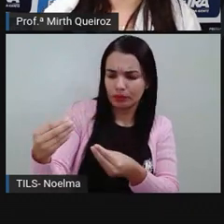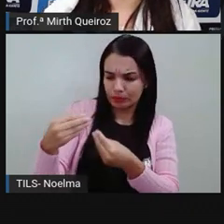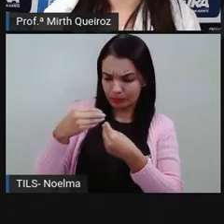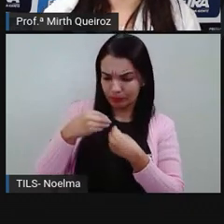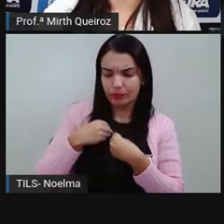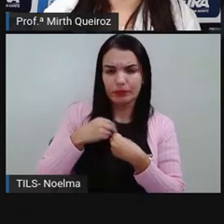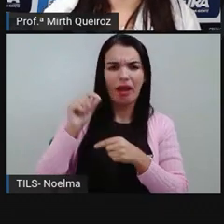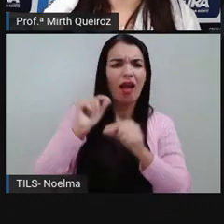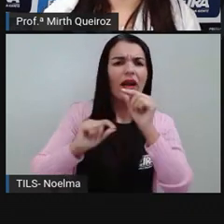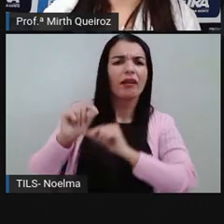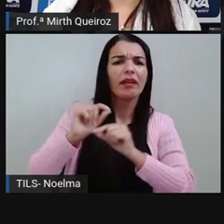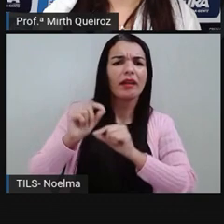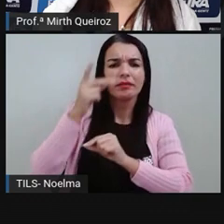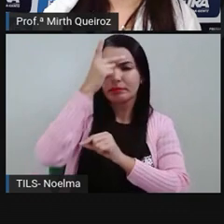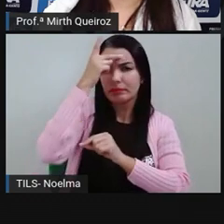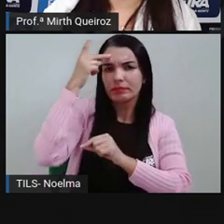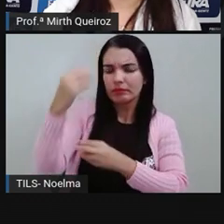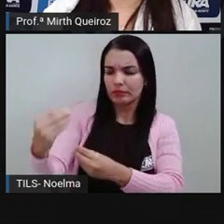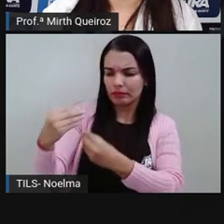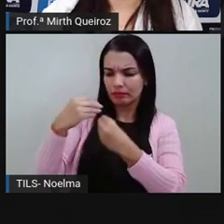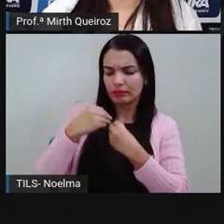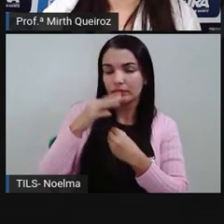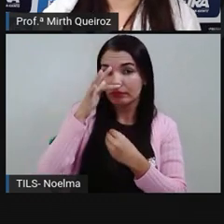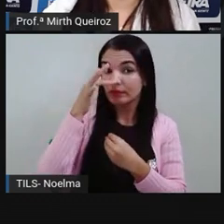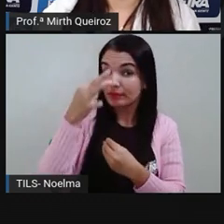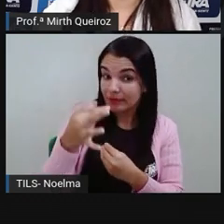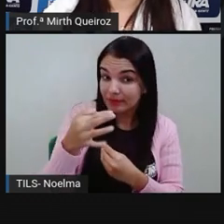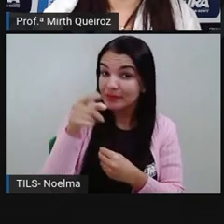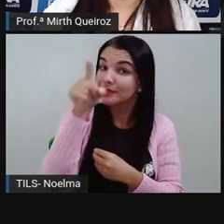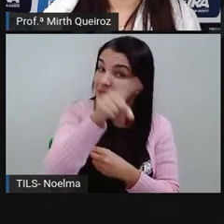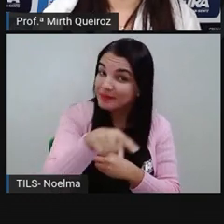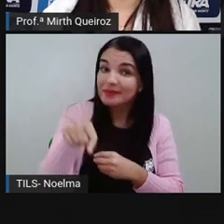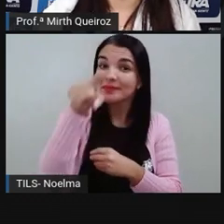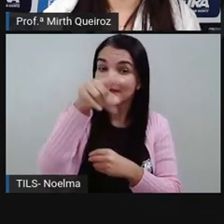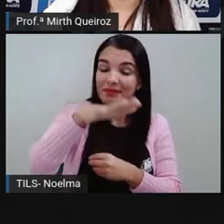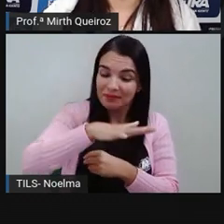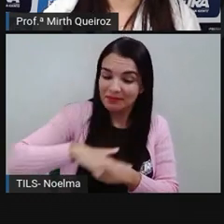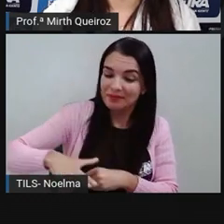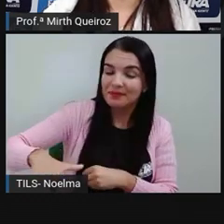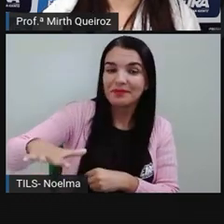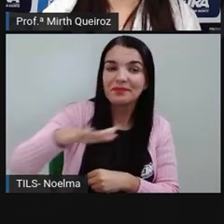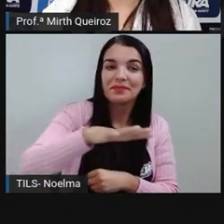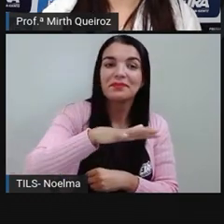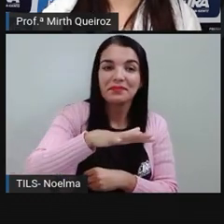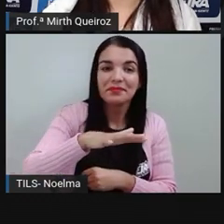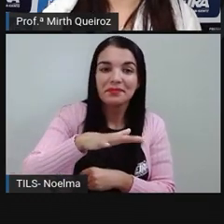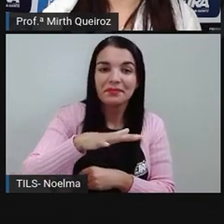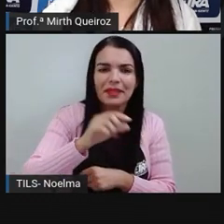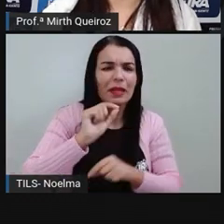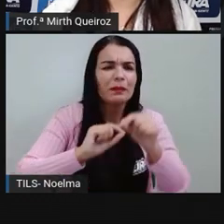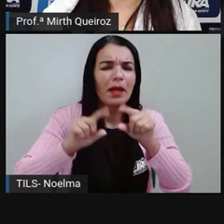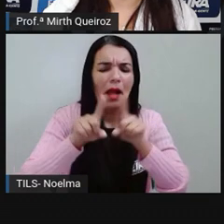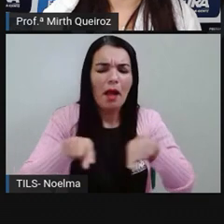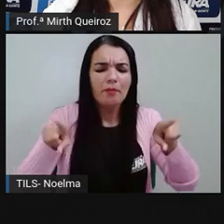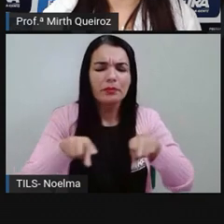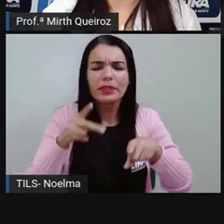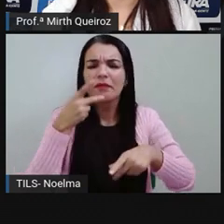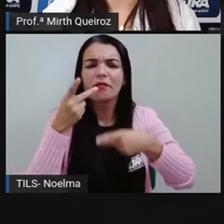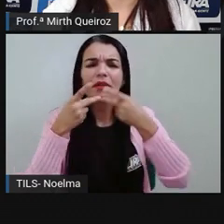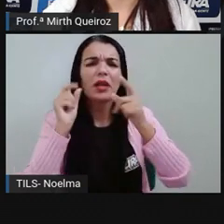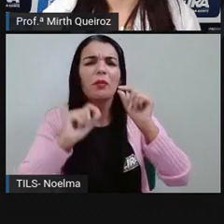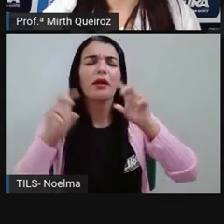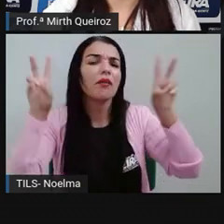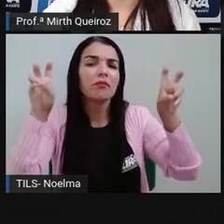os herdeiros do futuro? Os herdeiros do futuro são vocês, né? As crianças. E de que a música